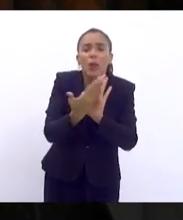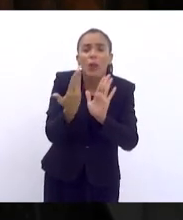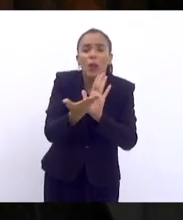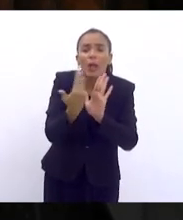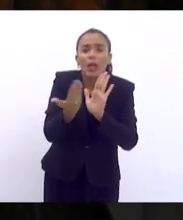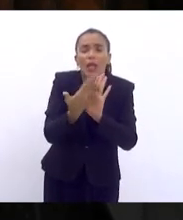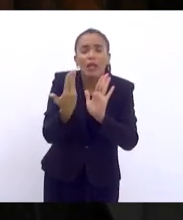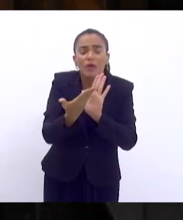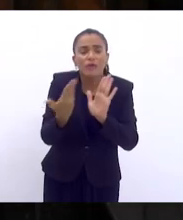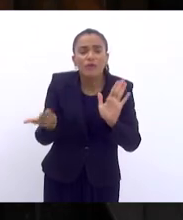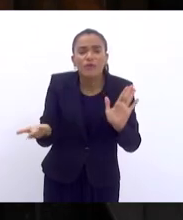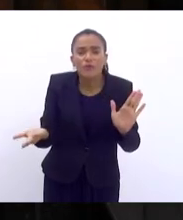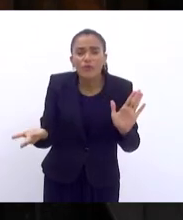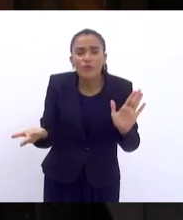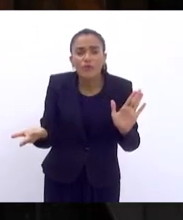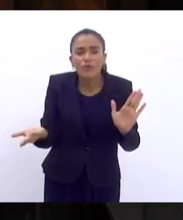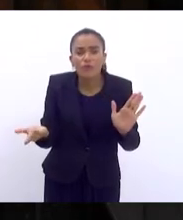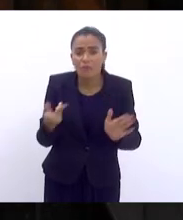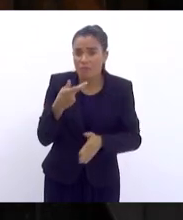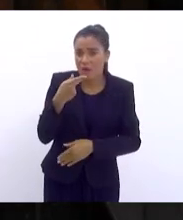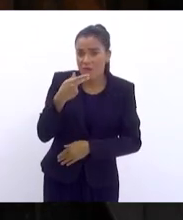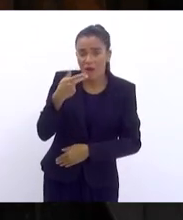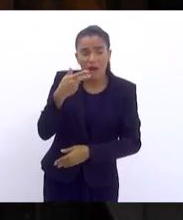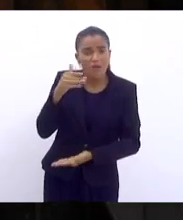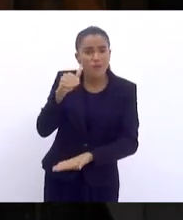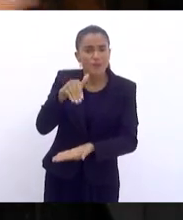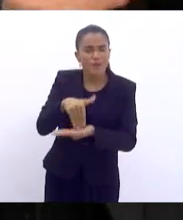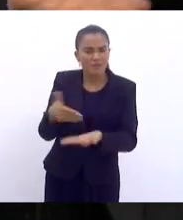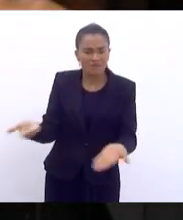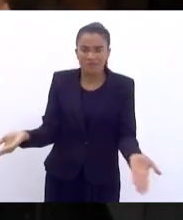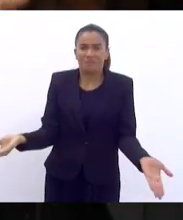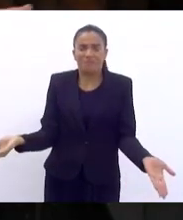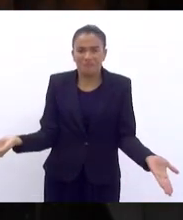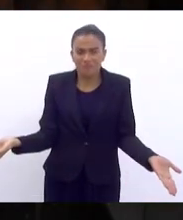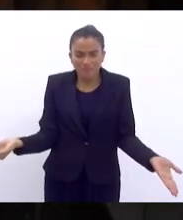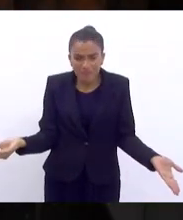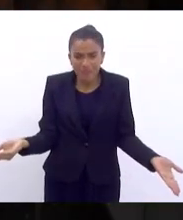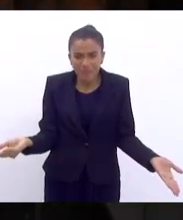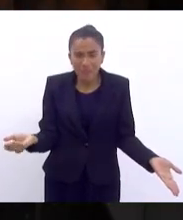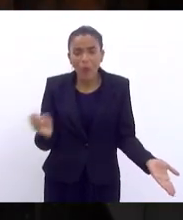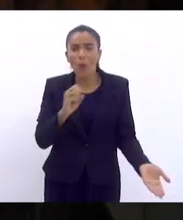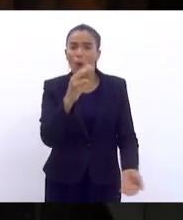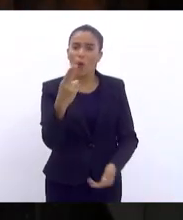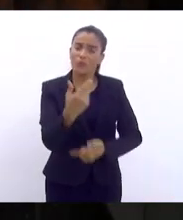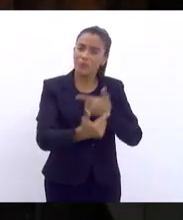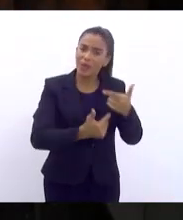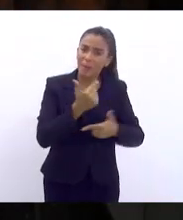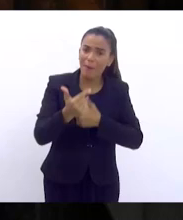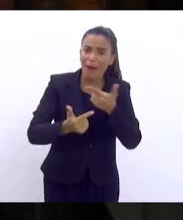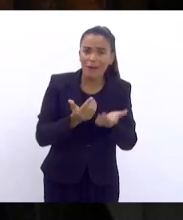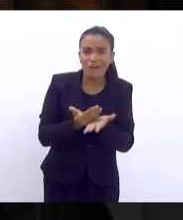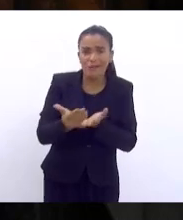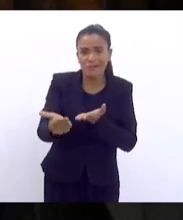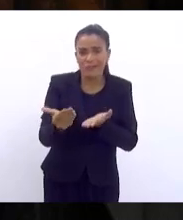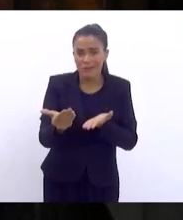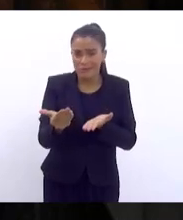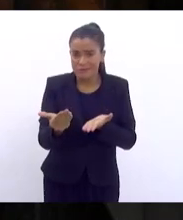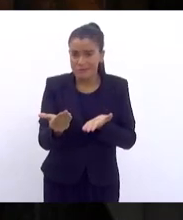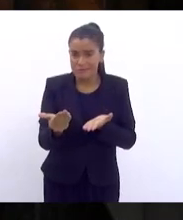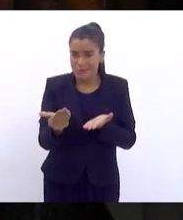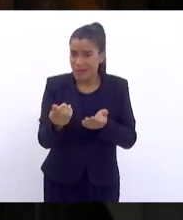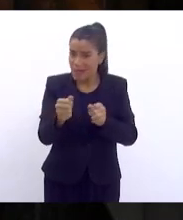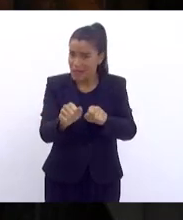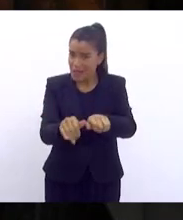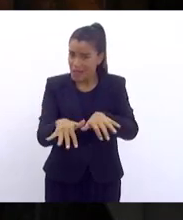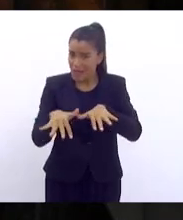expediente final, ou no expediente inicial. E a sessão se